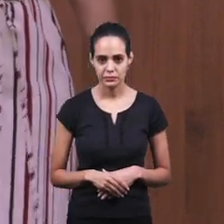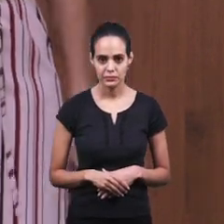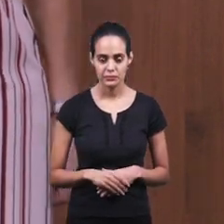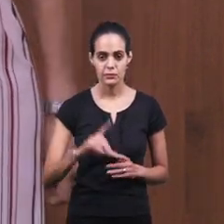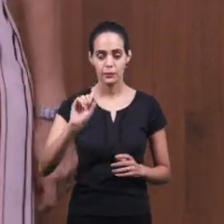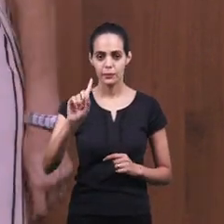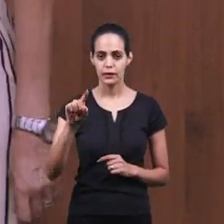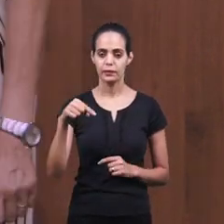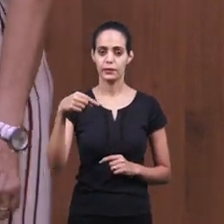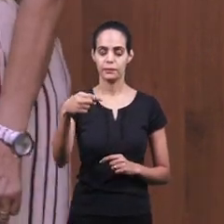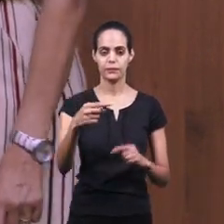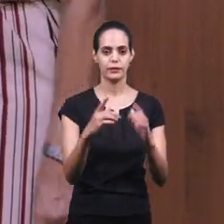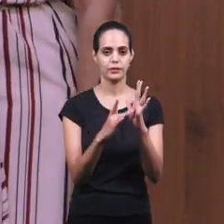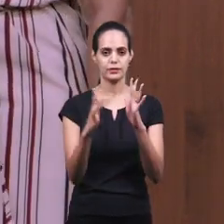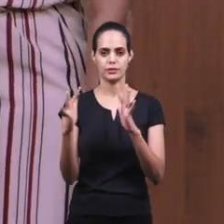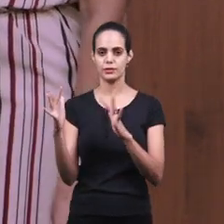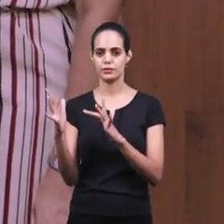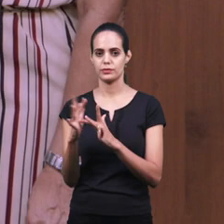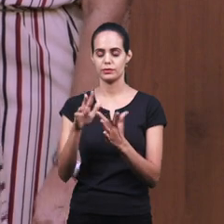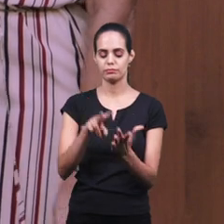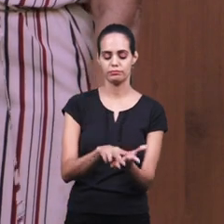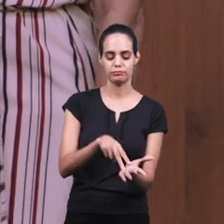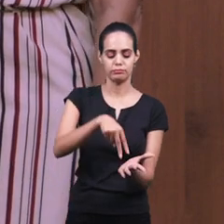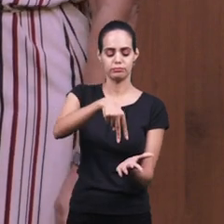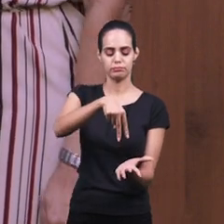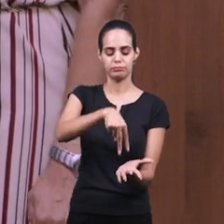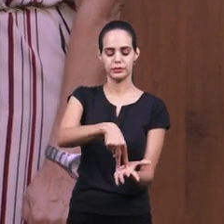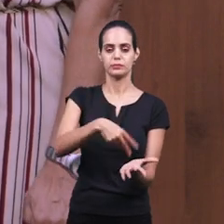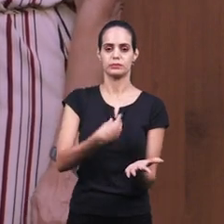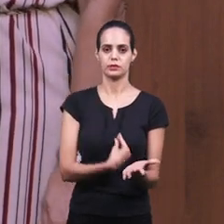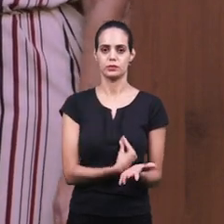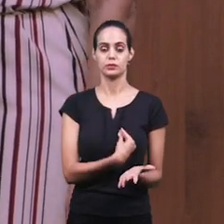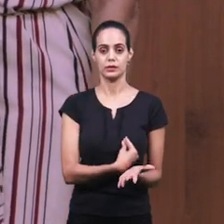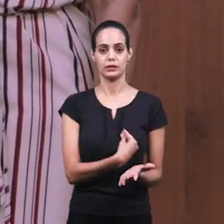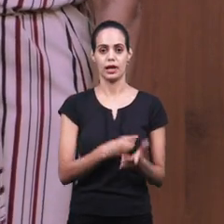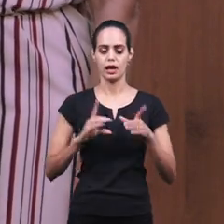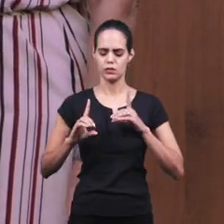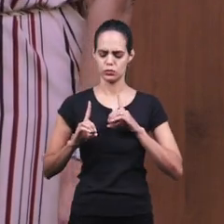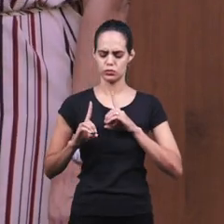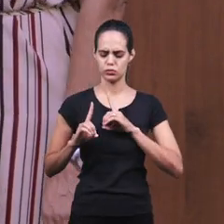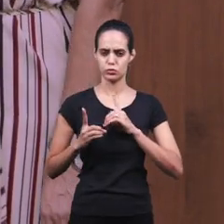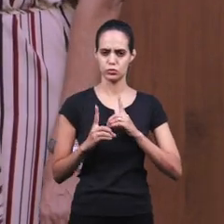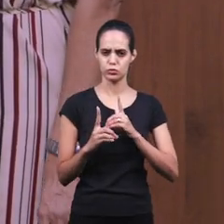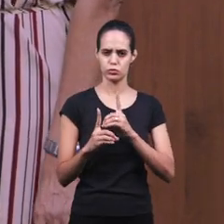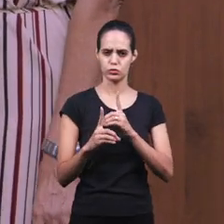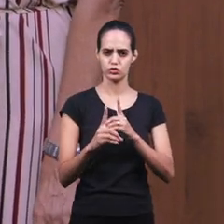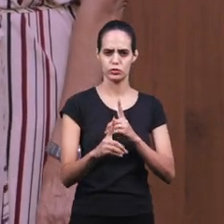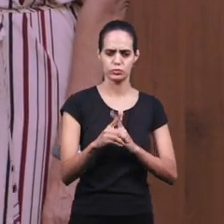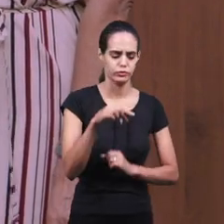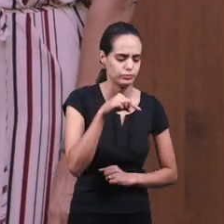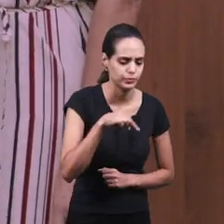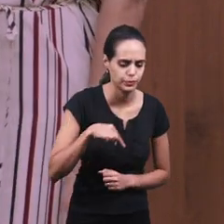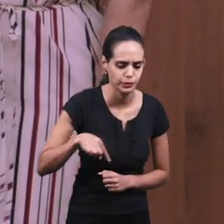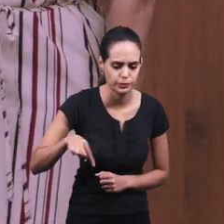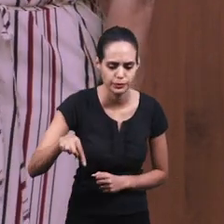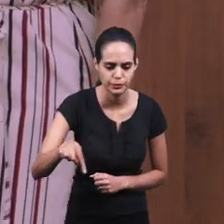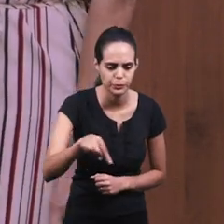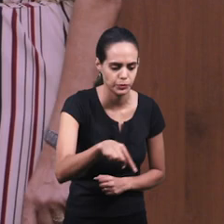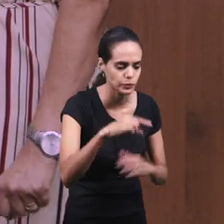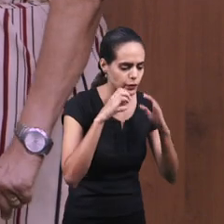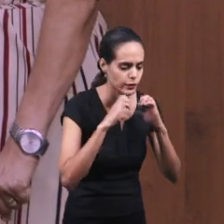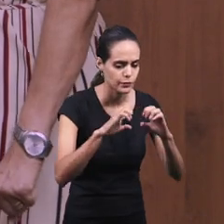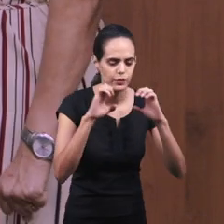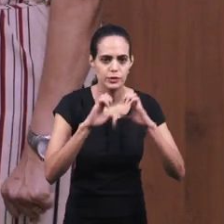Após Jesus ressuscitar Os discípulos saíram a evangelizar E a